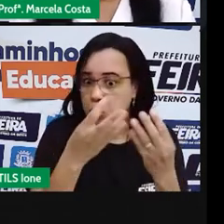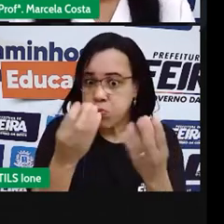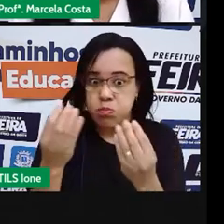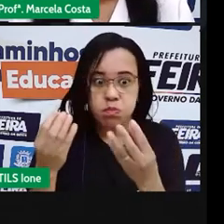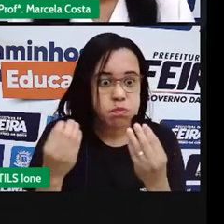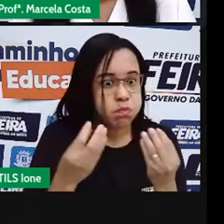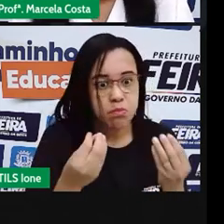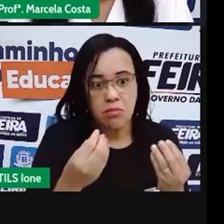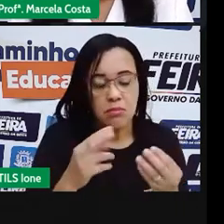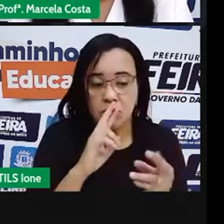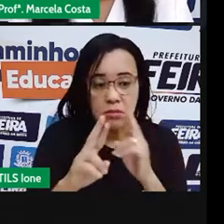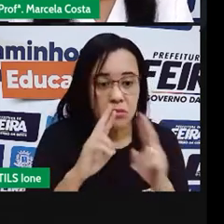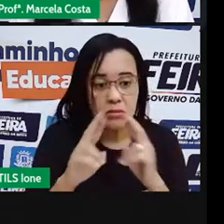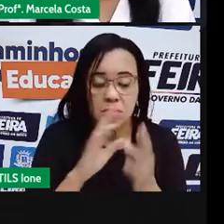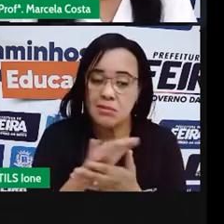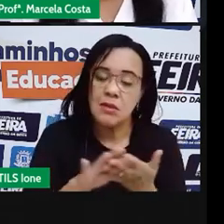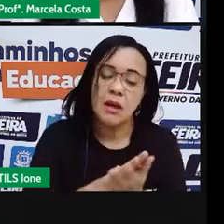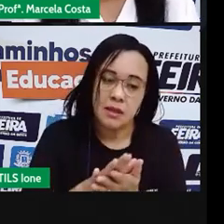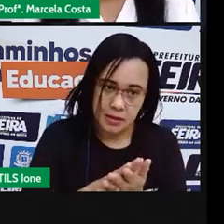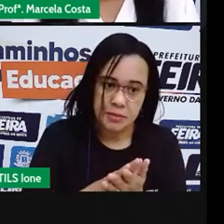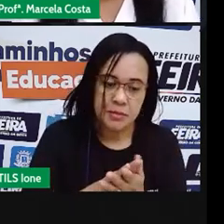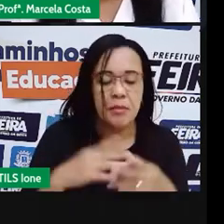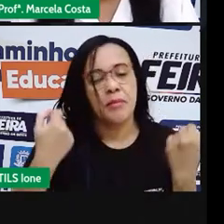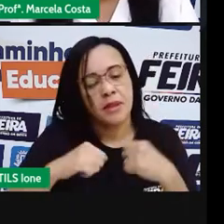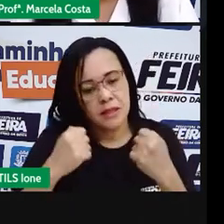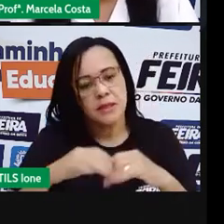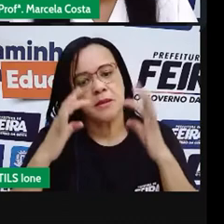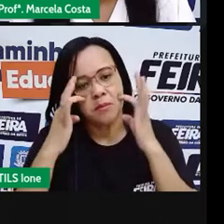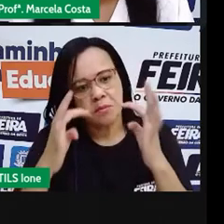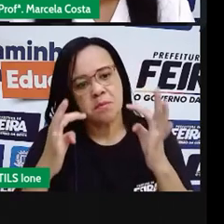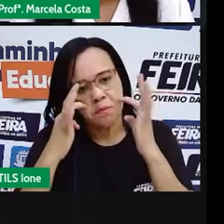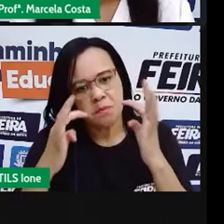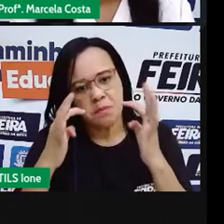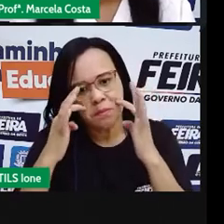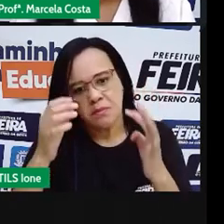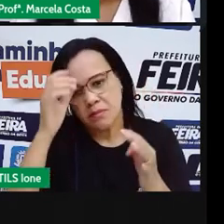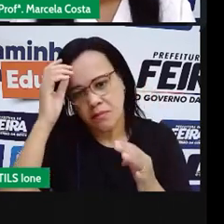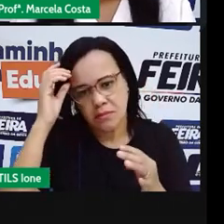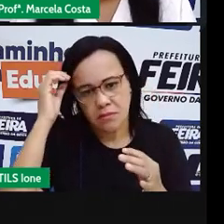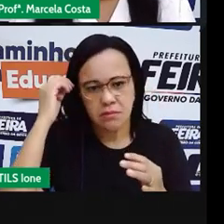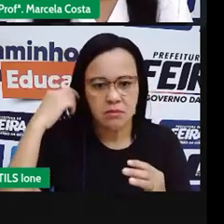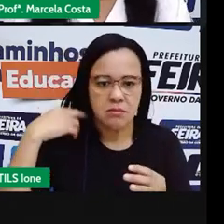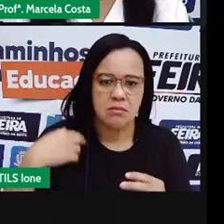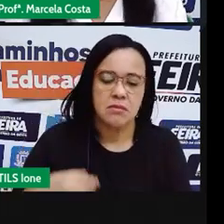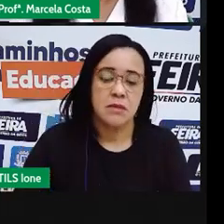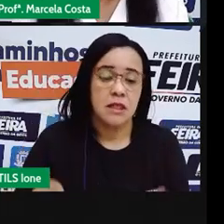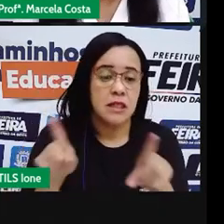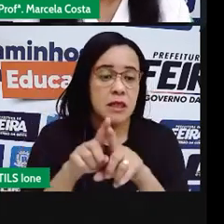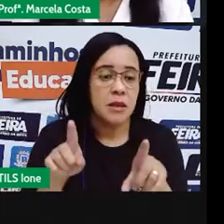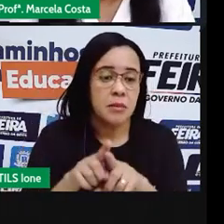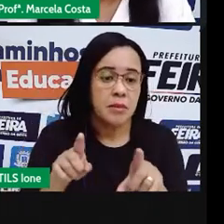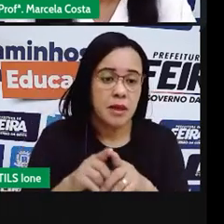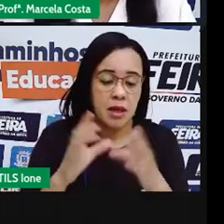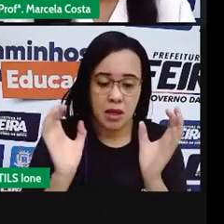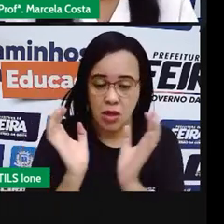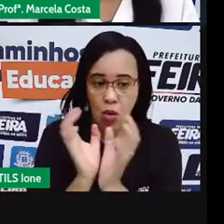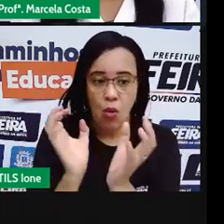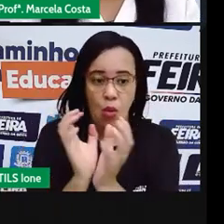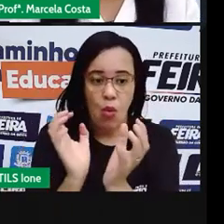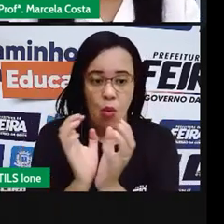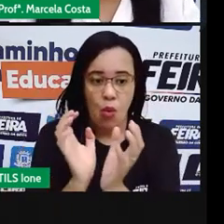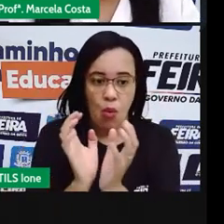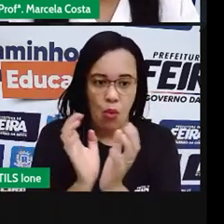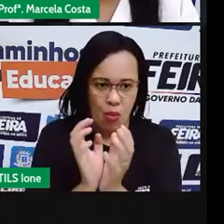Fique atento aos recados do grupo e aos horários de contagem da professora. Então, algumas professora